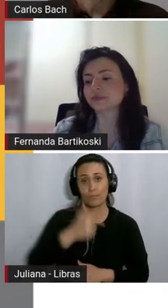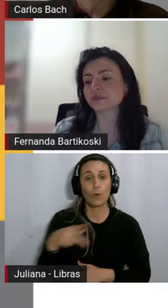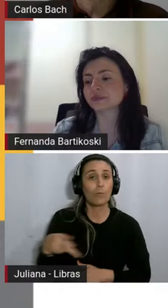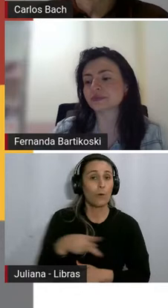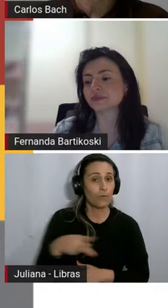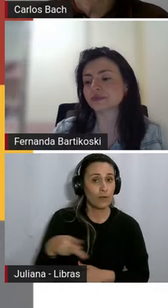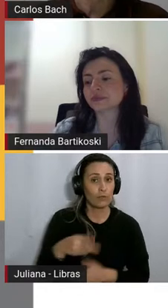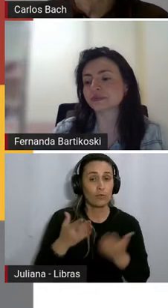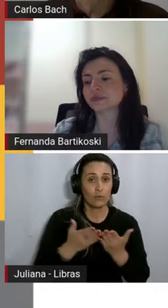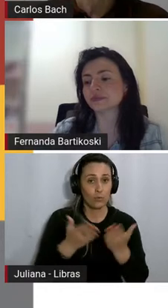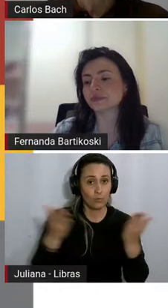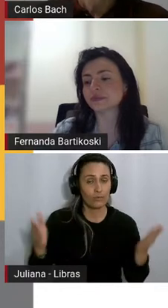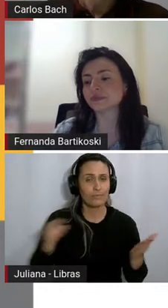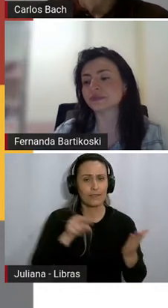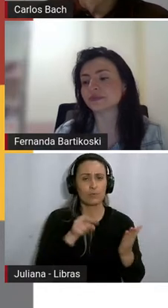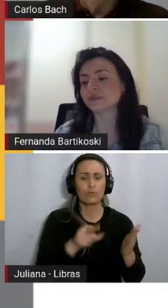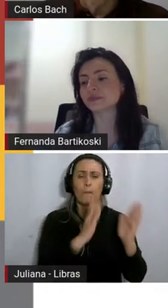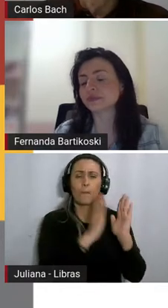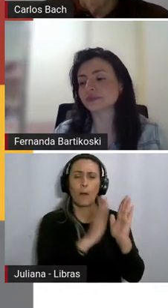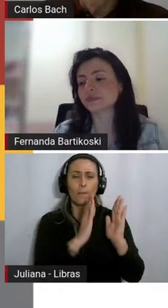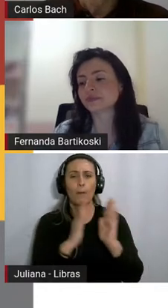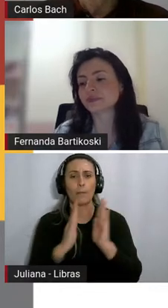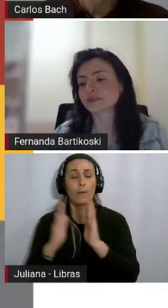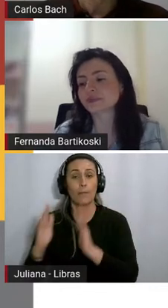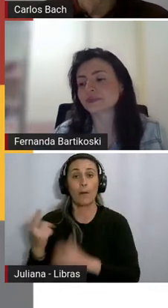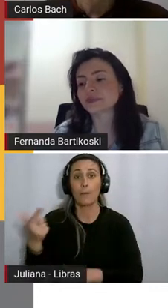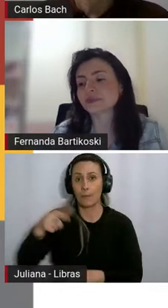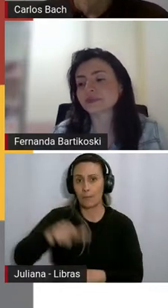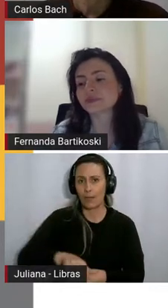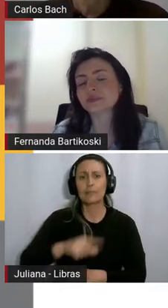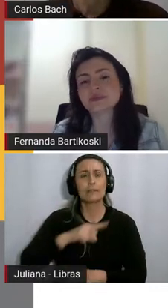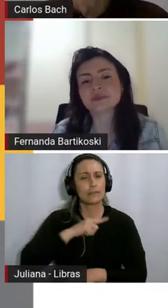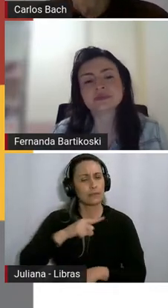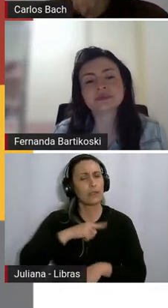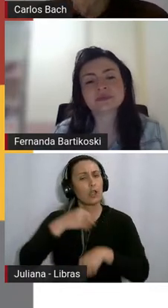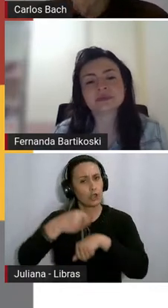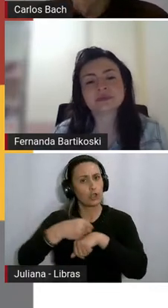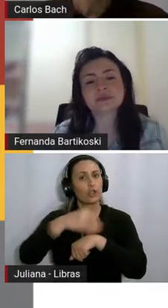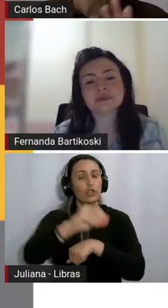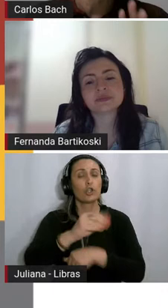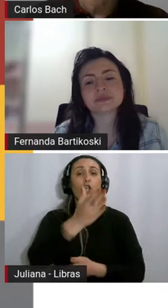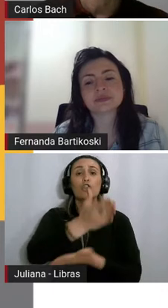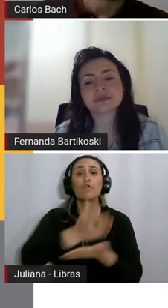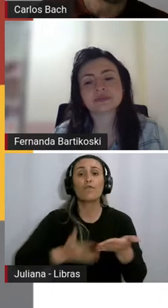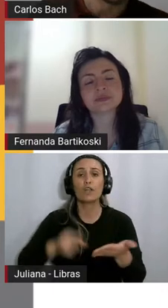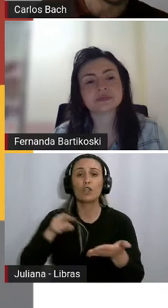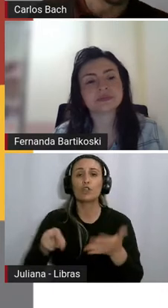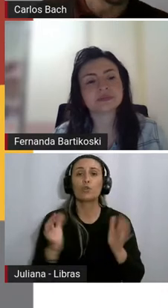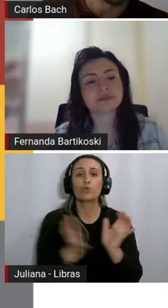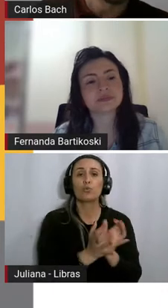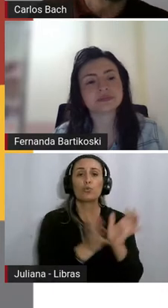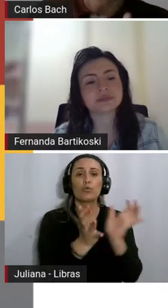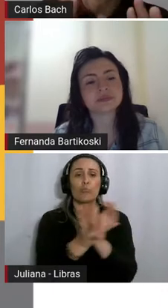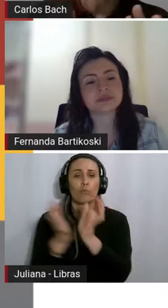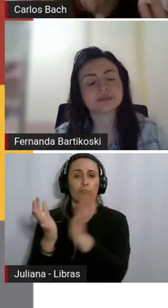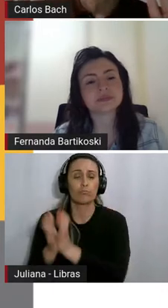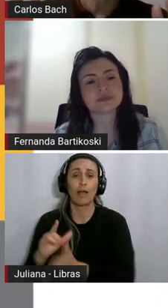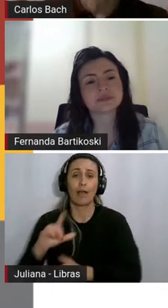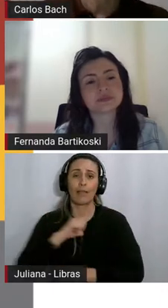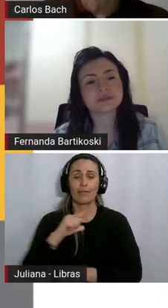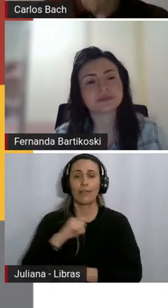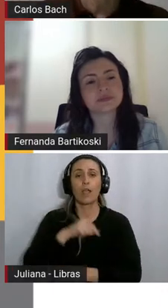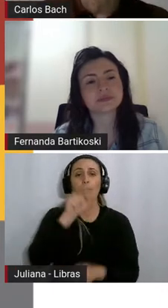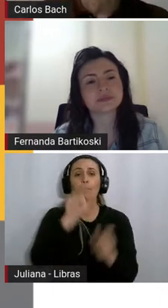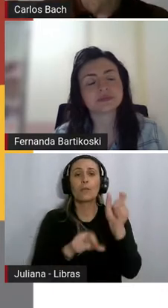desse trabalho com a crônica sugerimos que se divida a turma em grupos com quatro componentes. E aí,